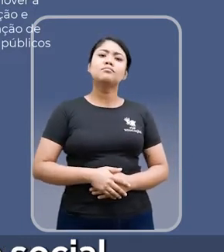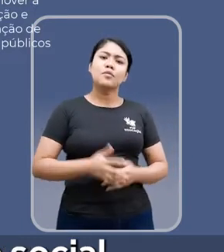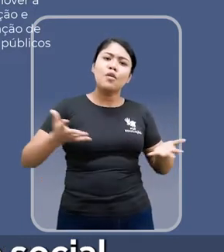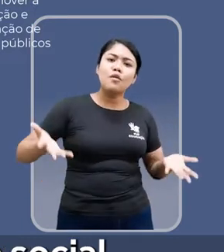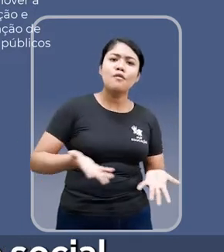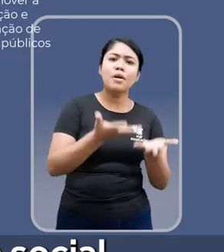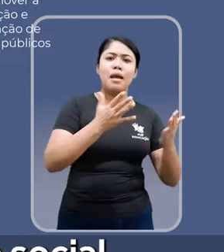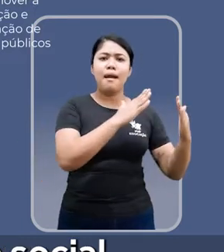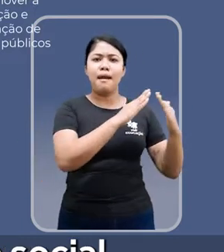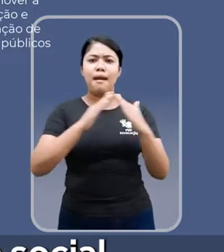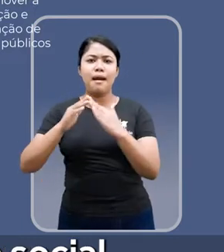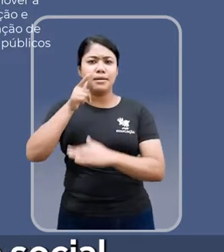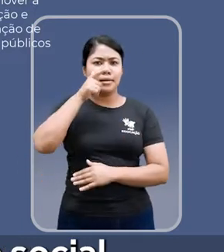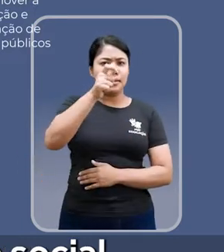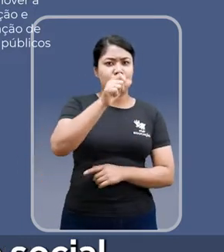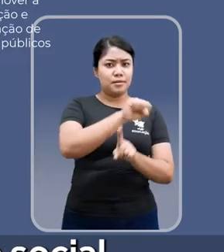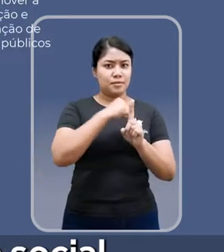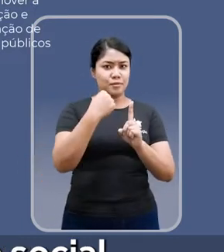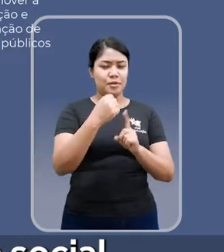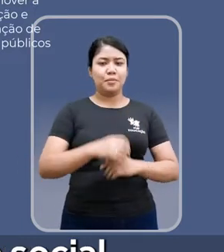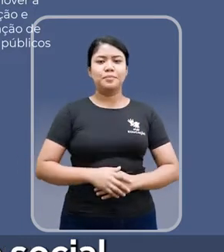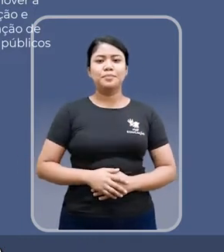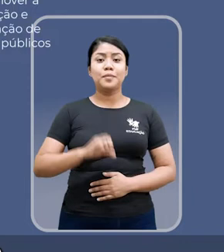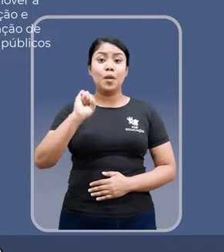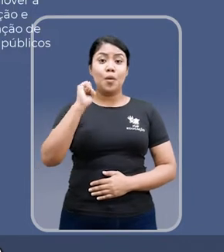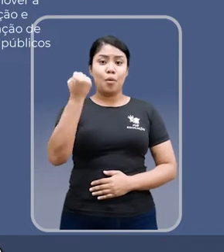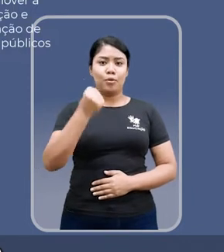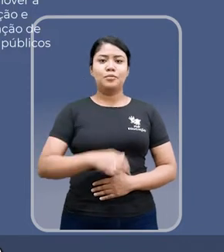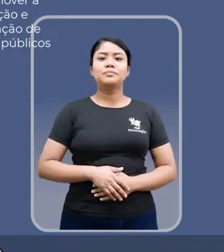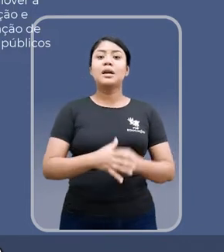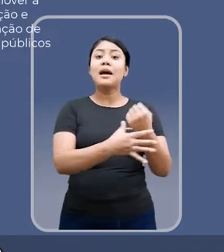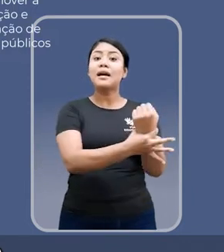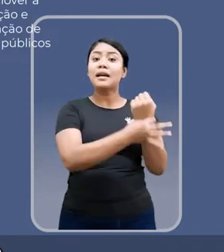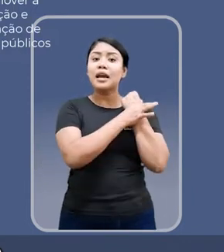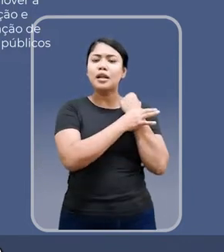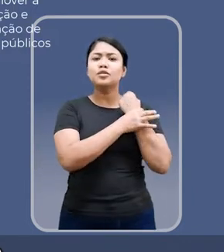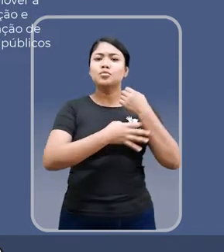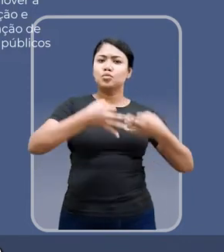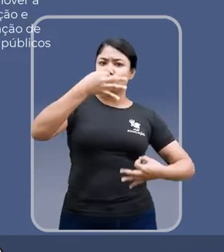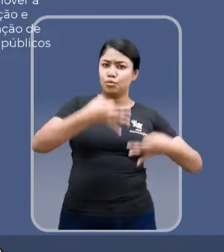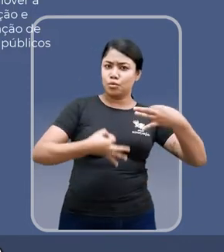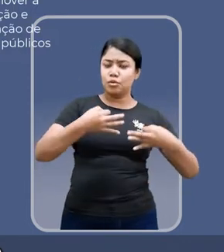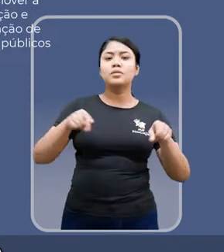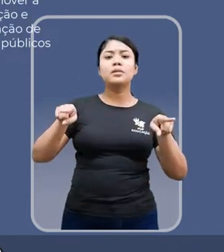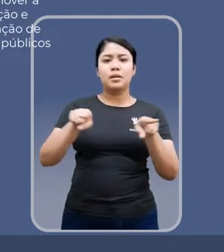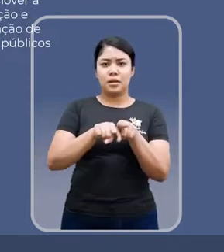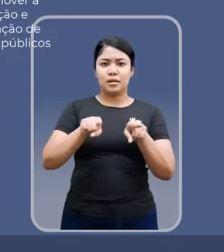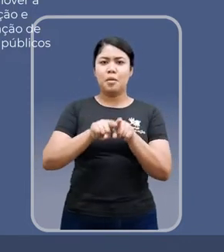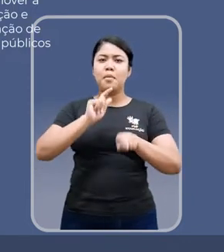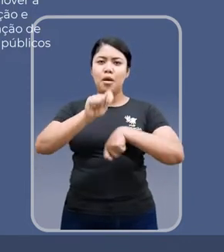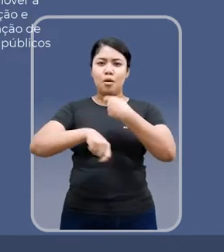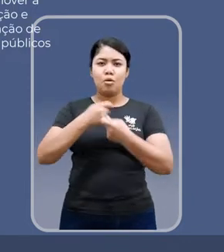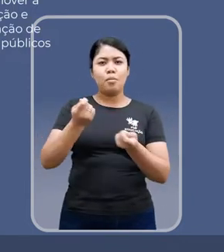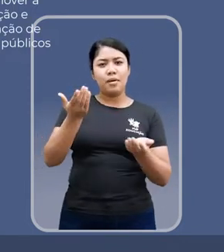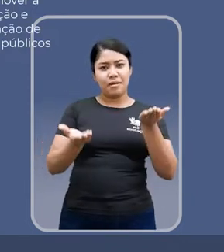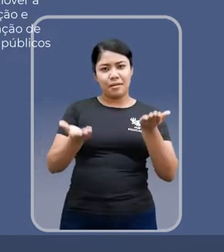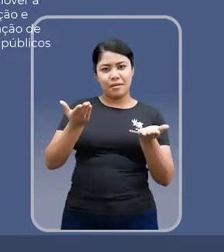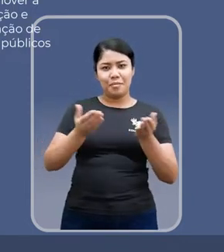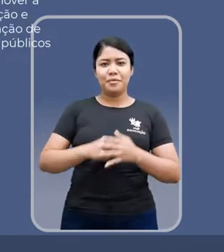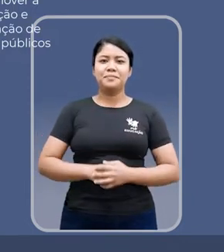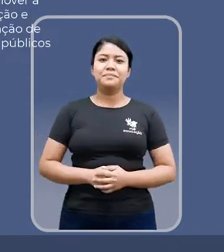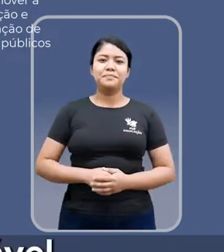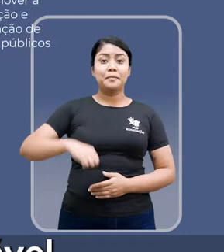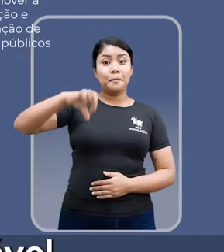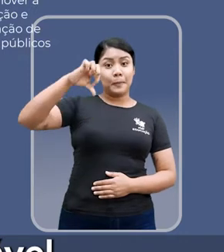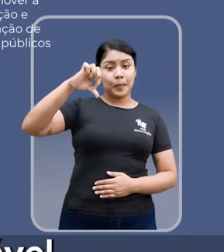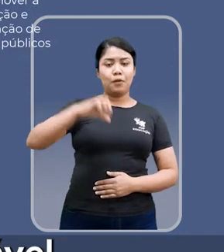Favorecer as moradias de interesse social. 8. Garantir a segurança jurídica e o equilíbrio econômico.